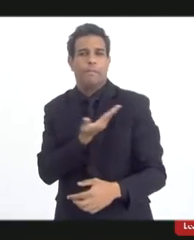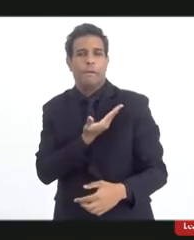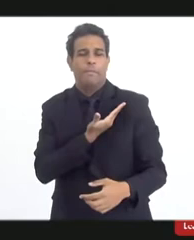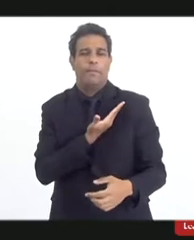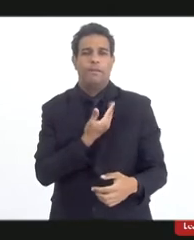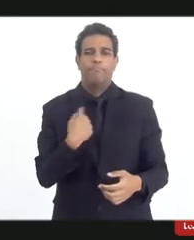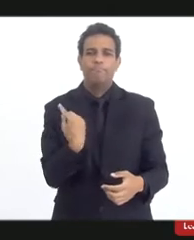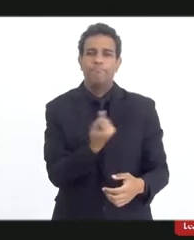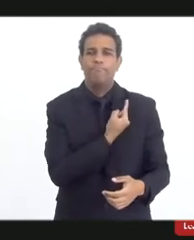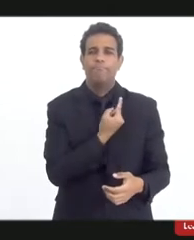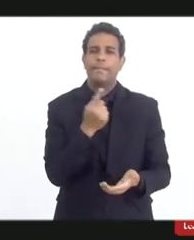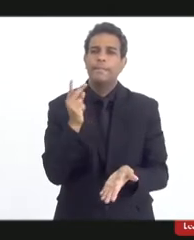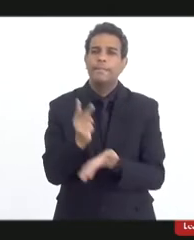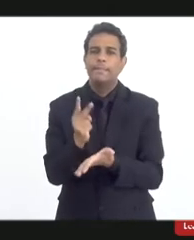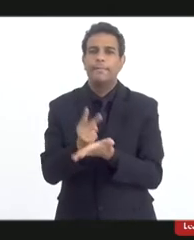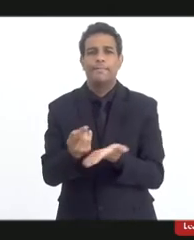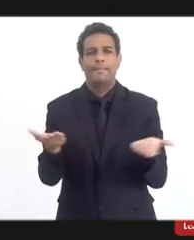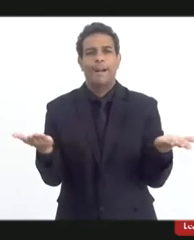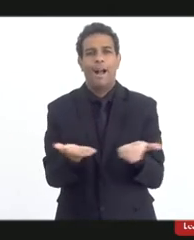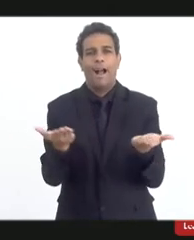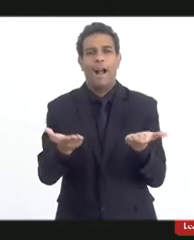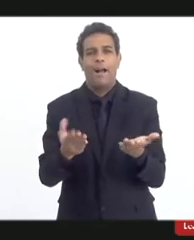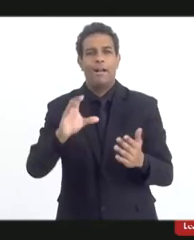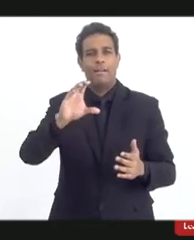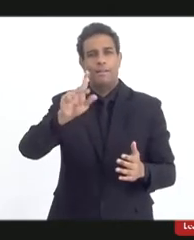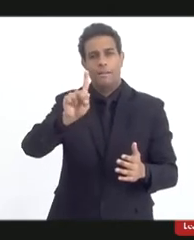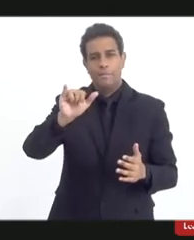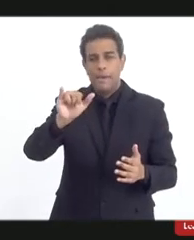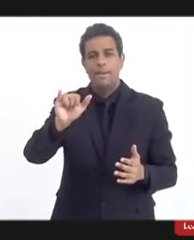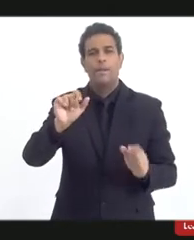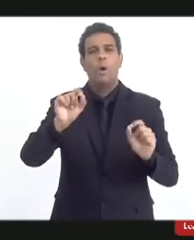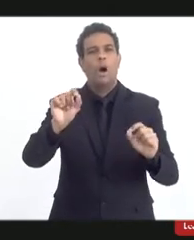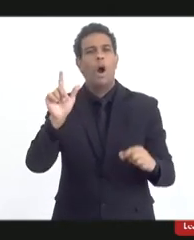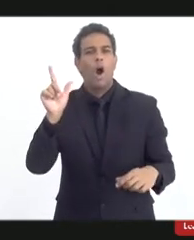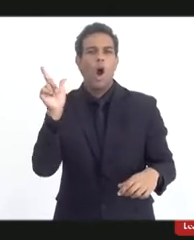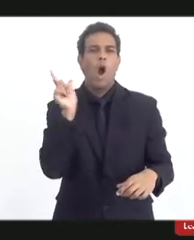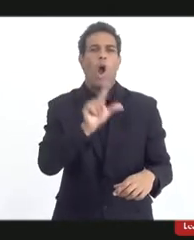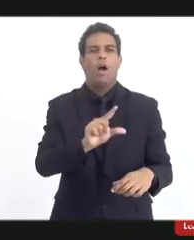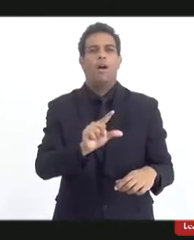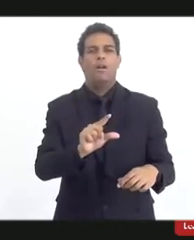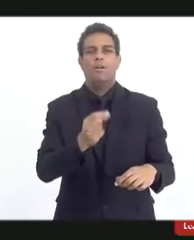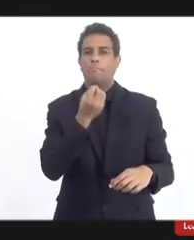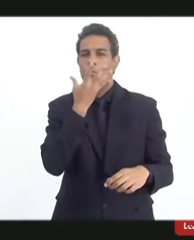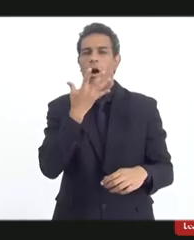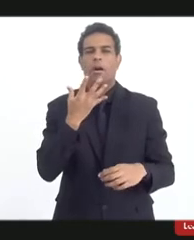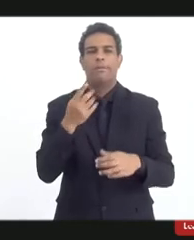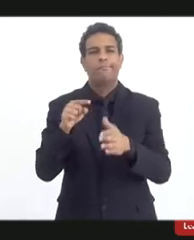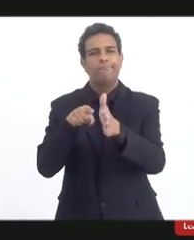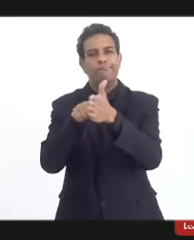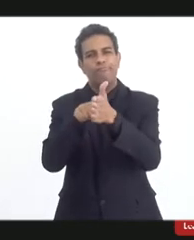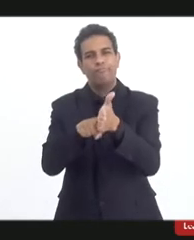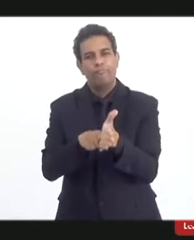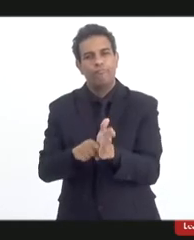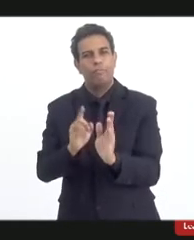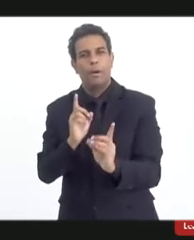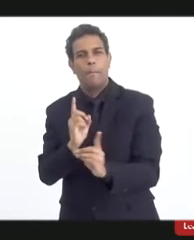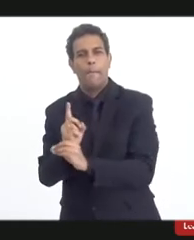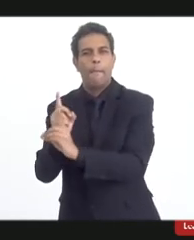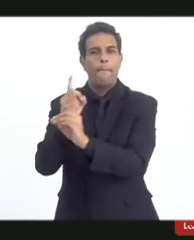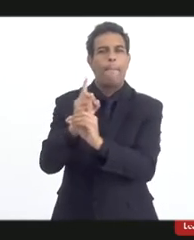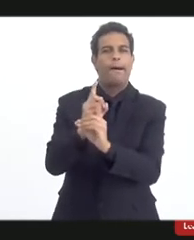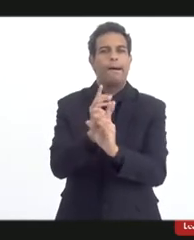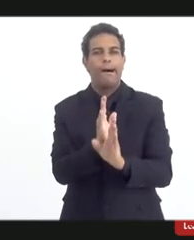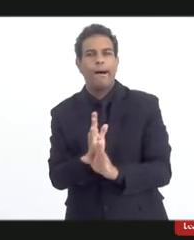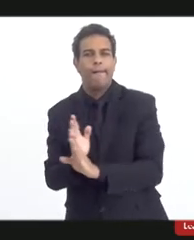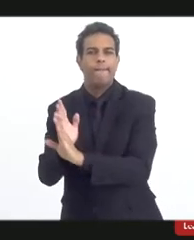Então, faço sempre votos que essa CPI consiga não só fazer um bom diagnóstico, mas também, como disse o senhor,